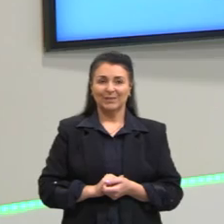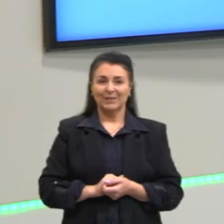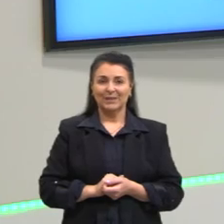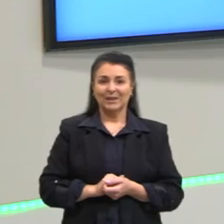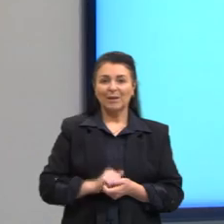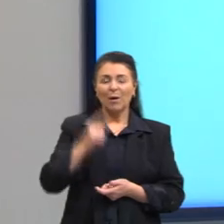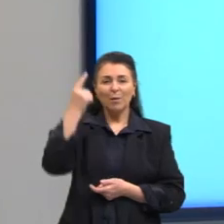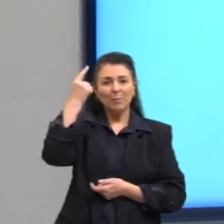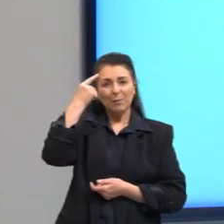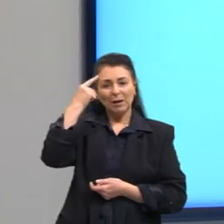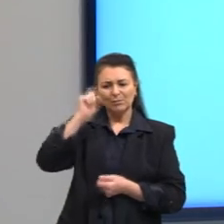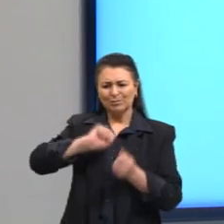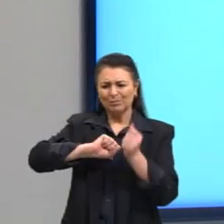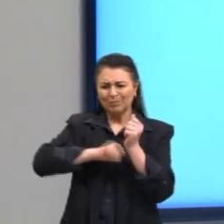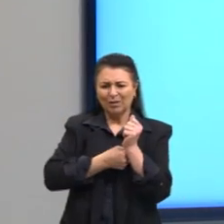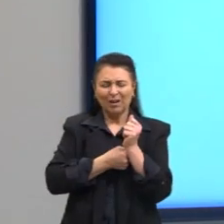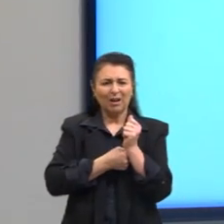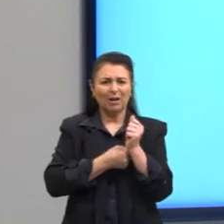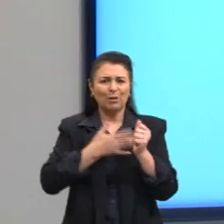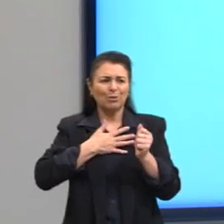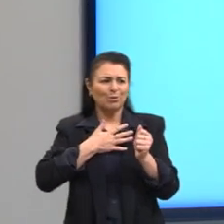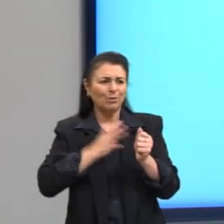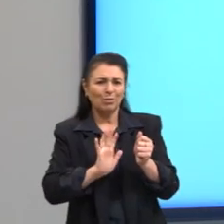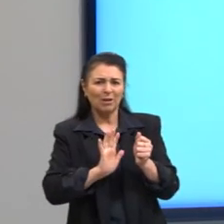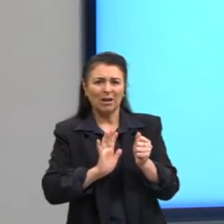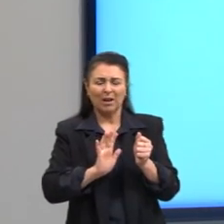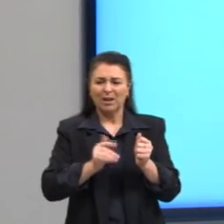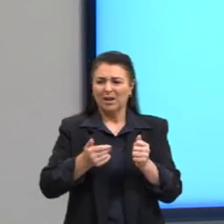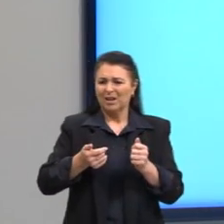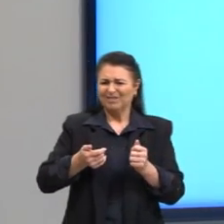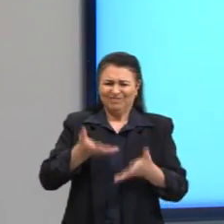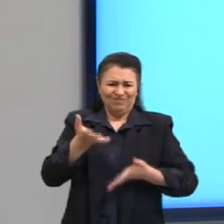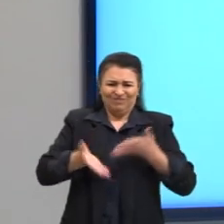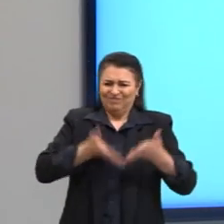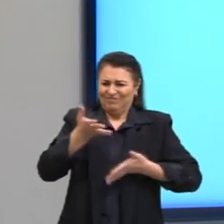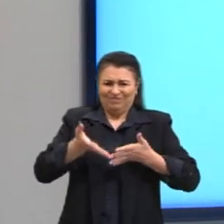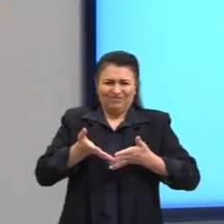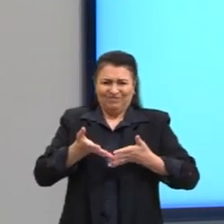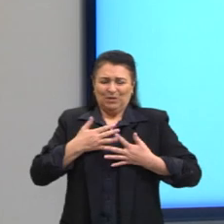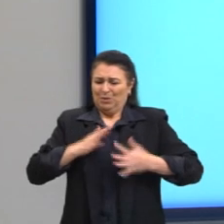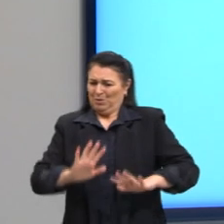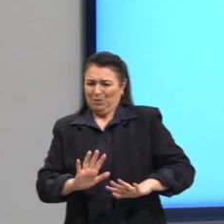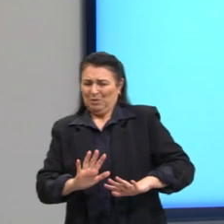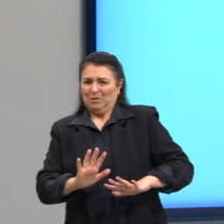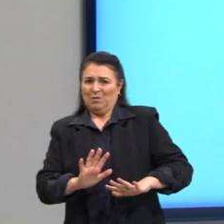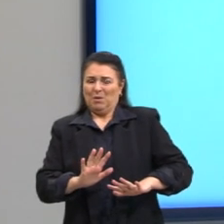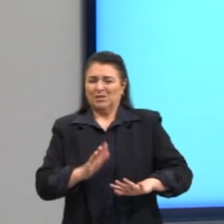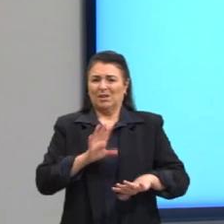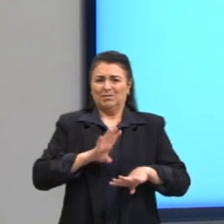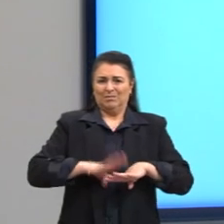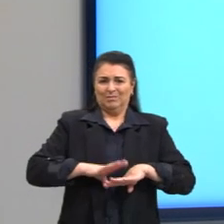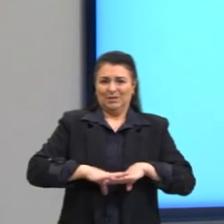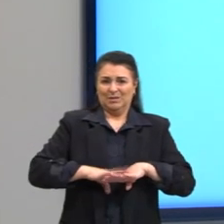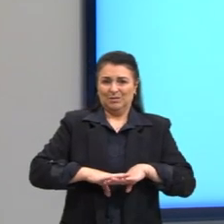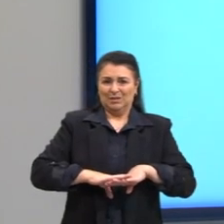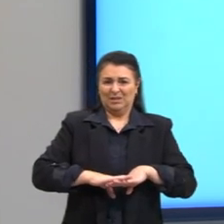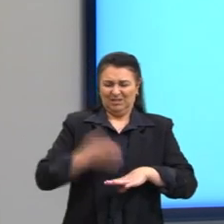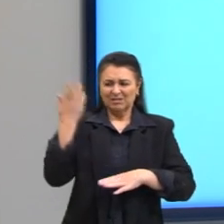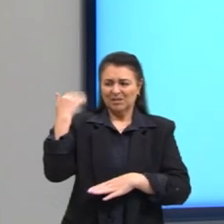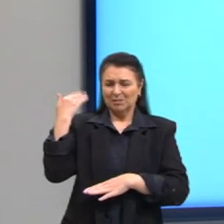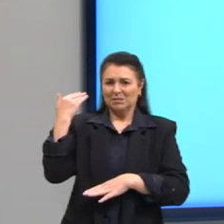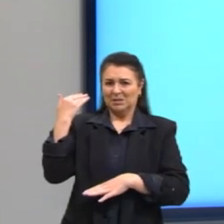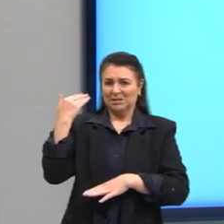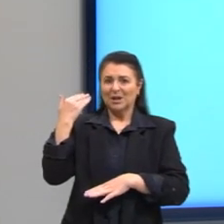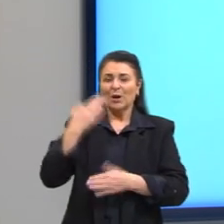pensamento de bloqueio da motivação como algo, então, passado. Se vocês, porventura, quem está nos vendo,